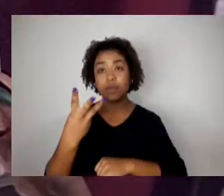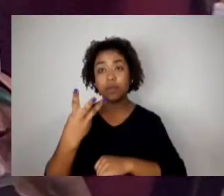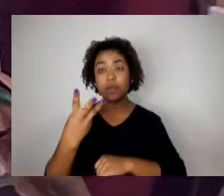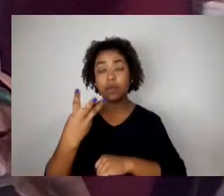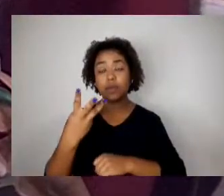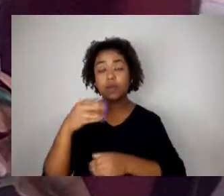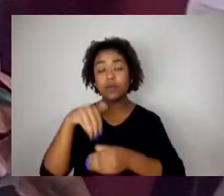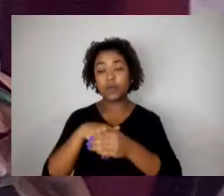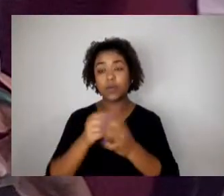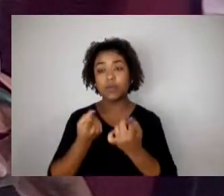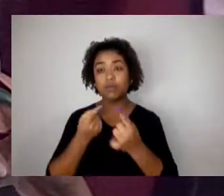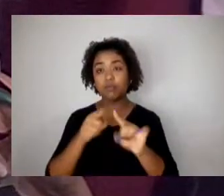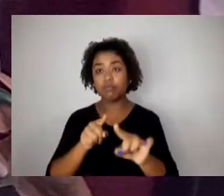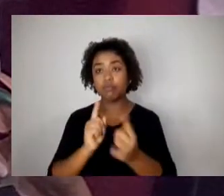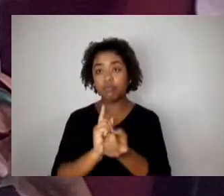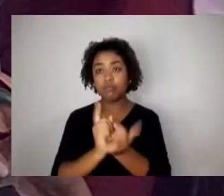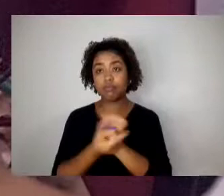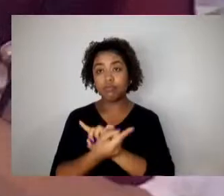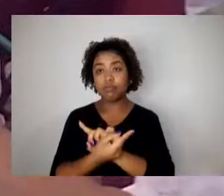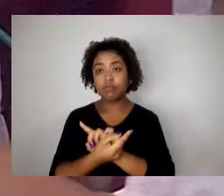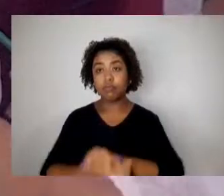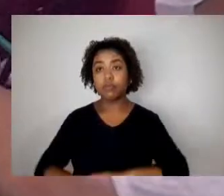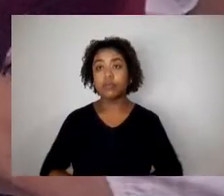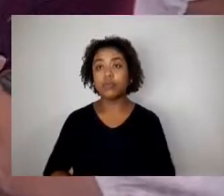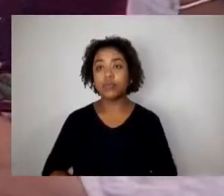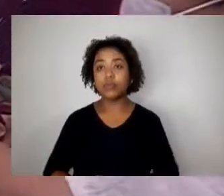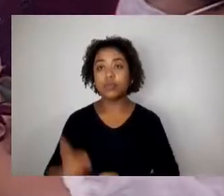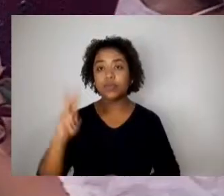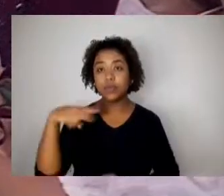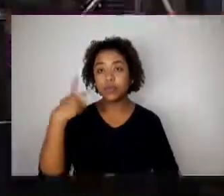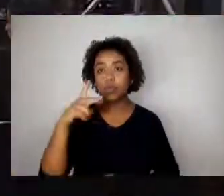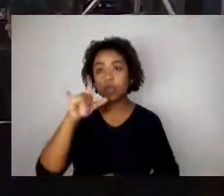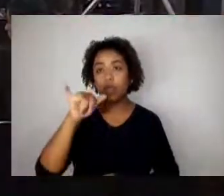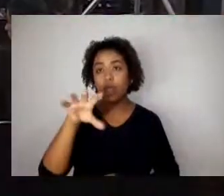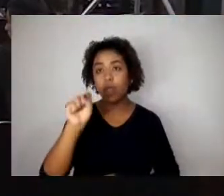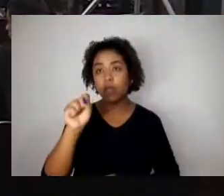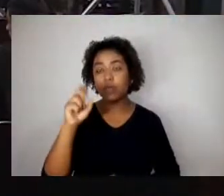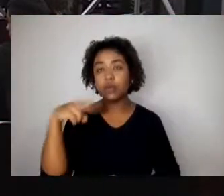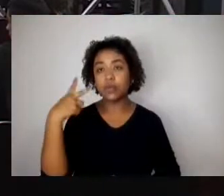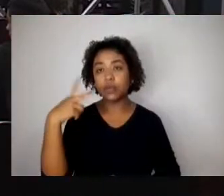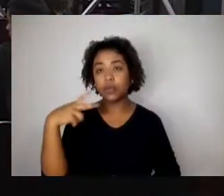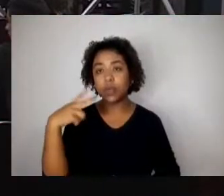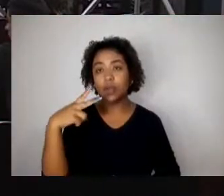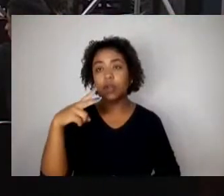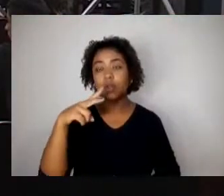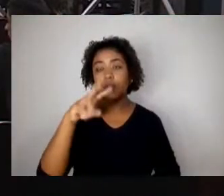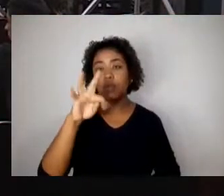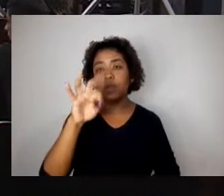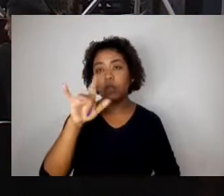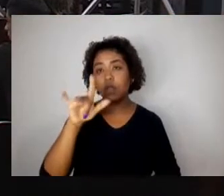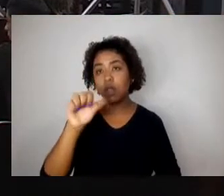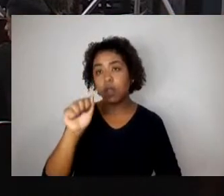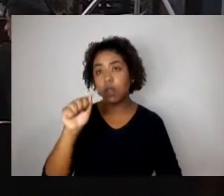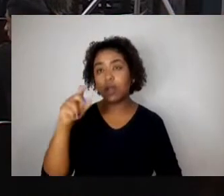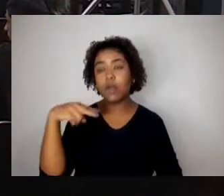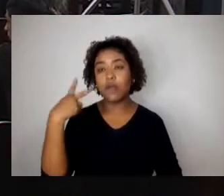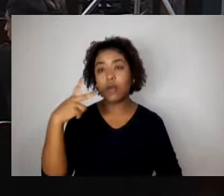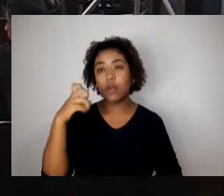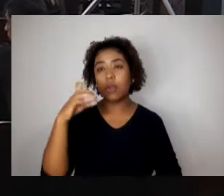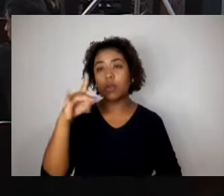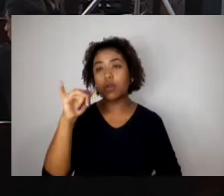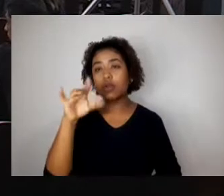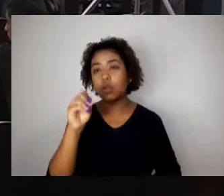Vereadoras Laís, vereadora Cido, vereadora Thalia. Vereador Cido, vereador Antônio, vereador Maurício.